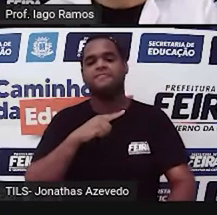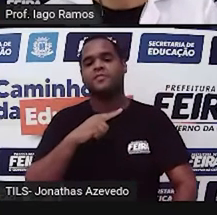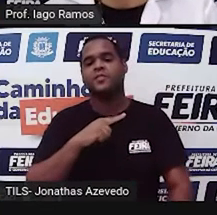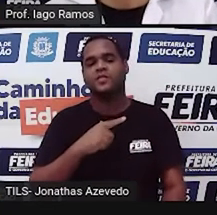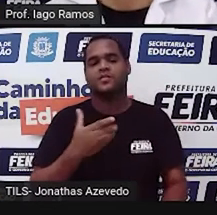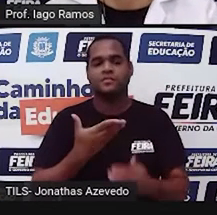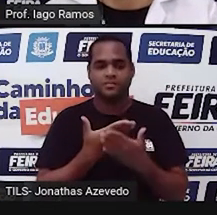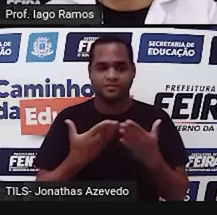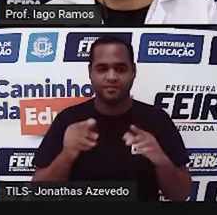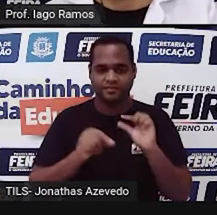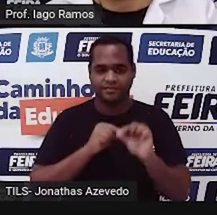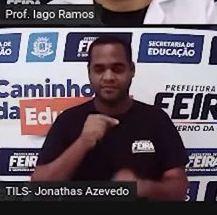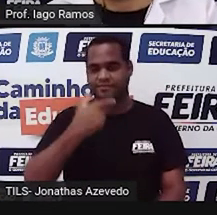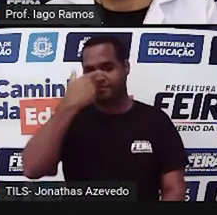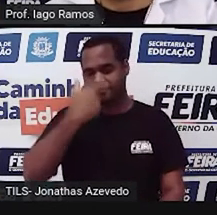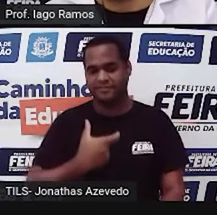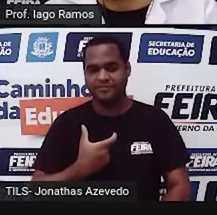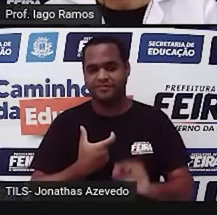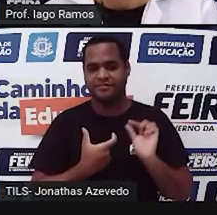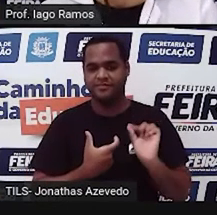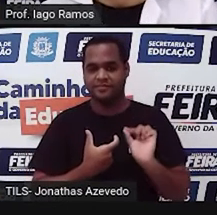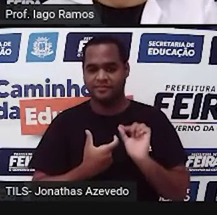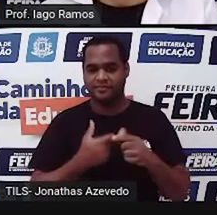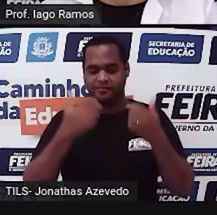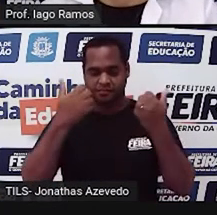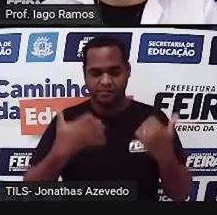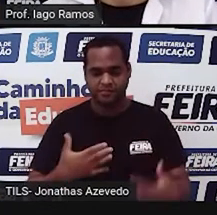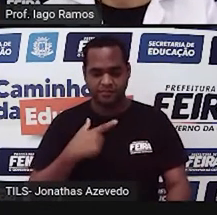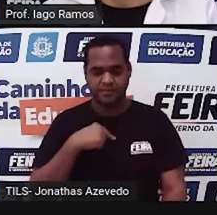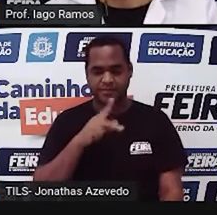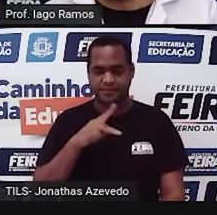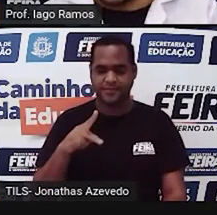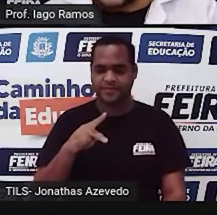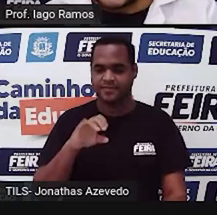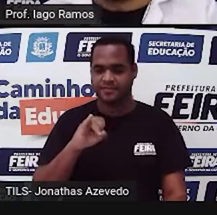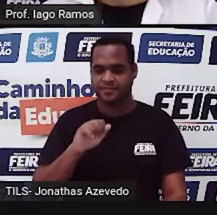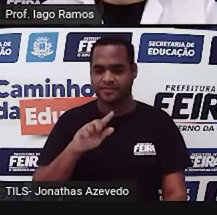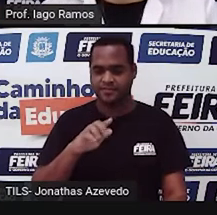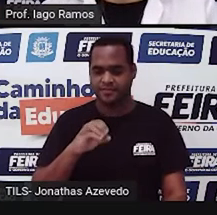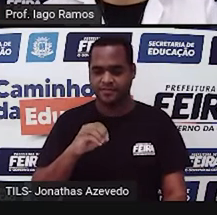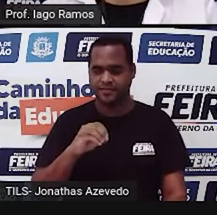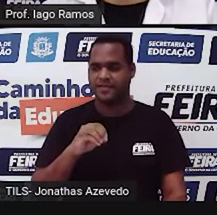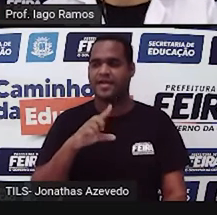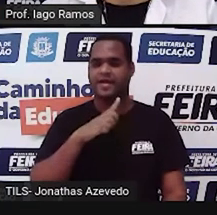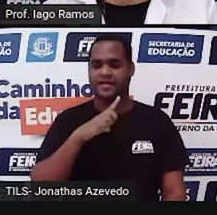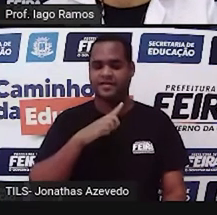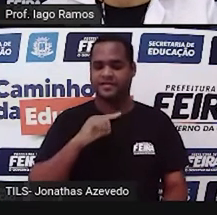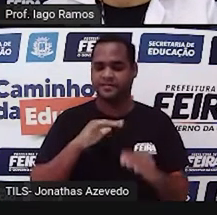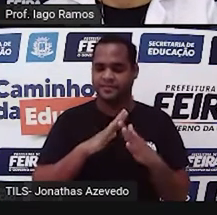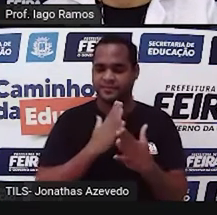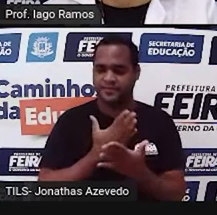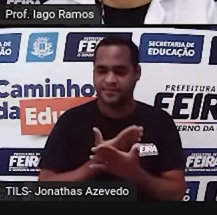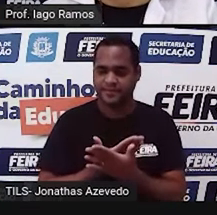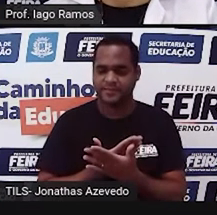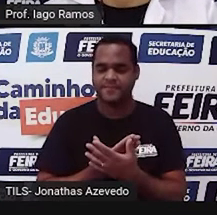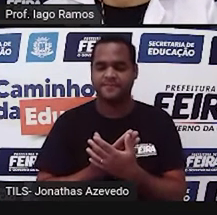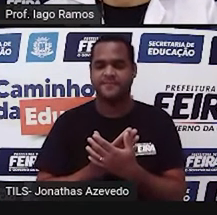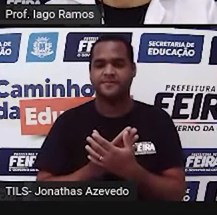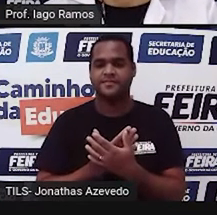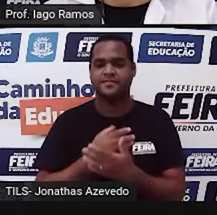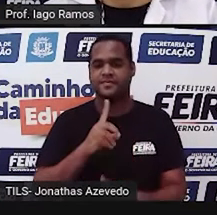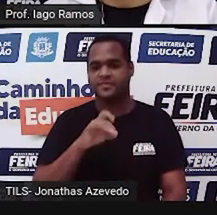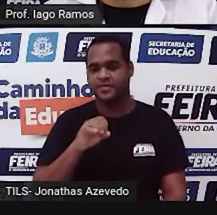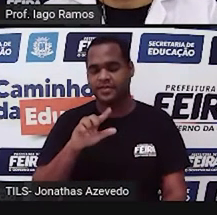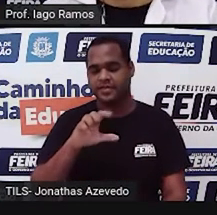Bom, quem é esse professor que fala aqui contigo? É o professor Iago Ramos. Venho lá da Escola Municipal Faustino